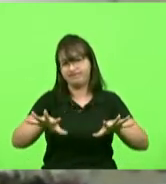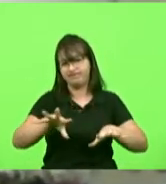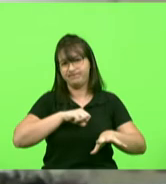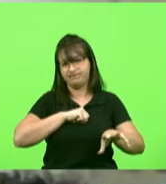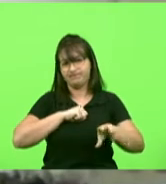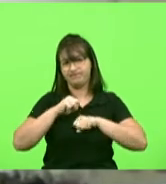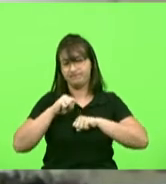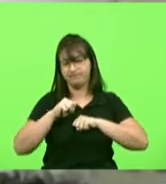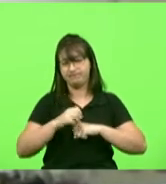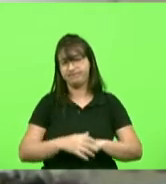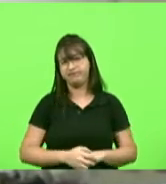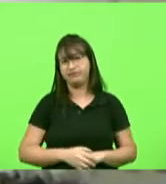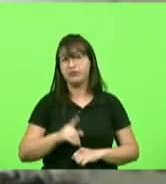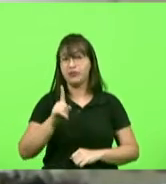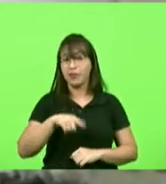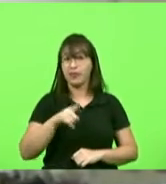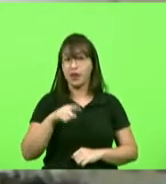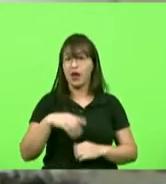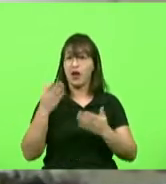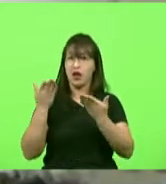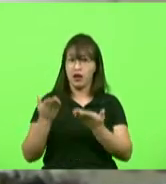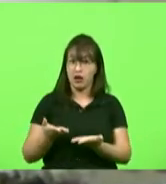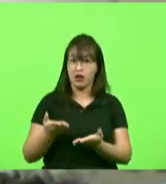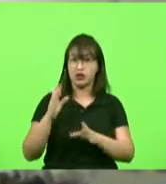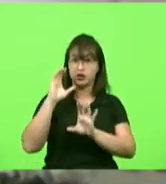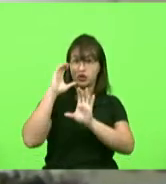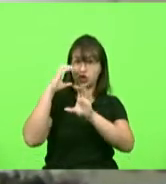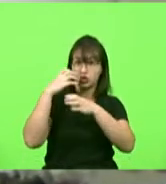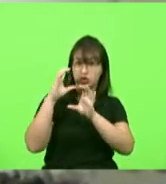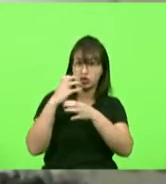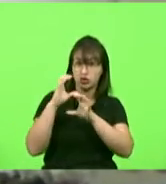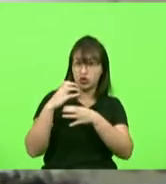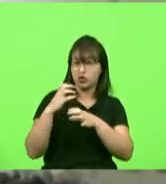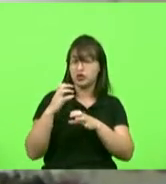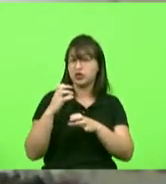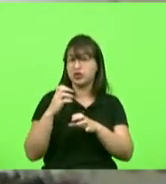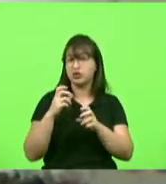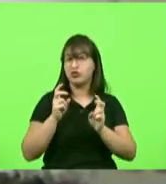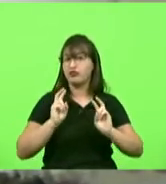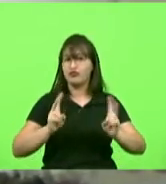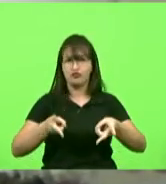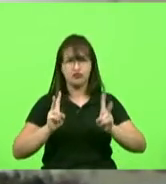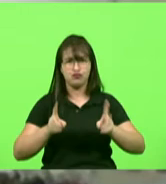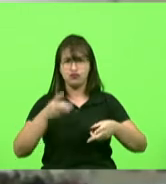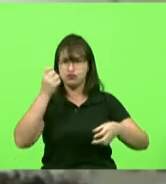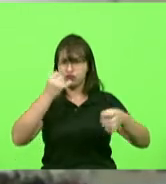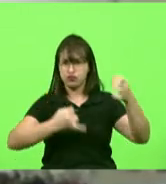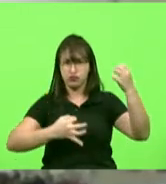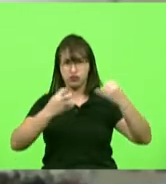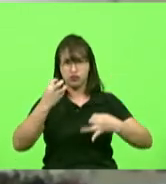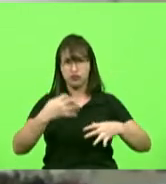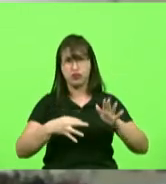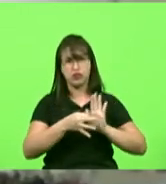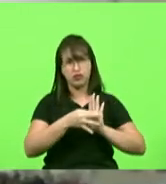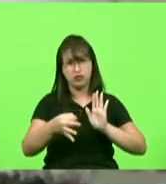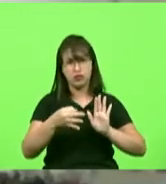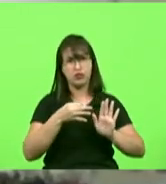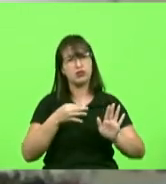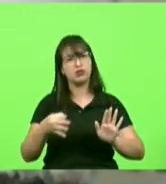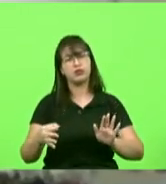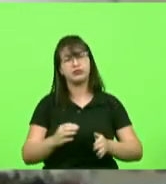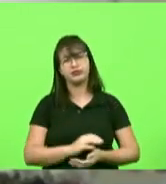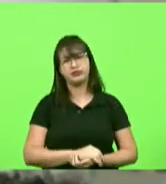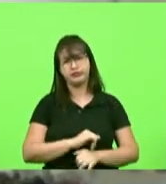epidemiologistas e os cientistas a vida inteira estão falando também quero dizer eu como